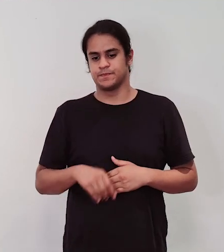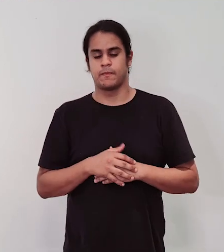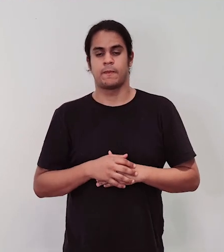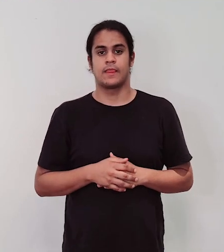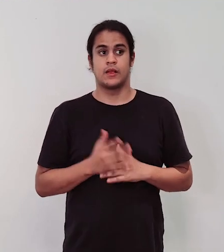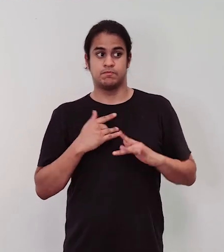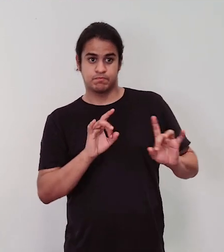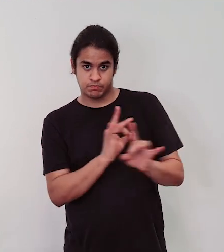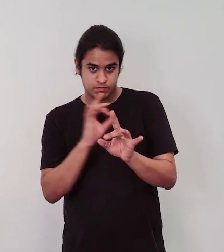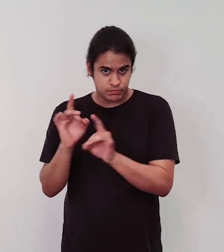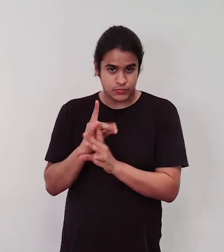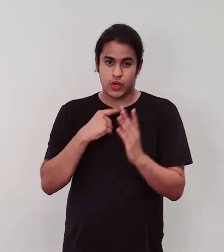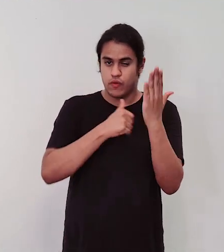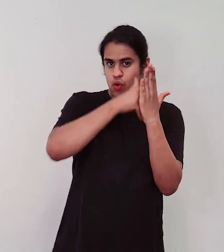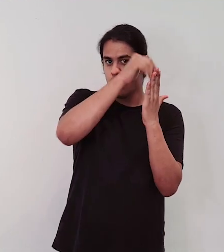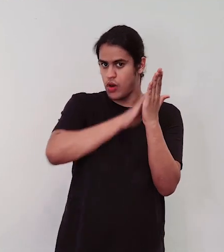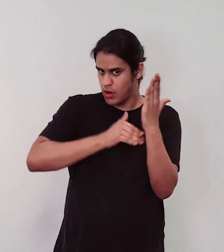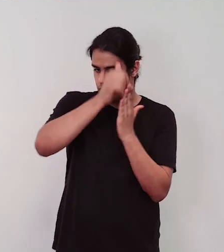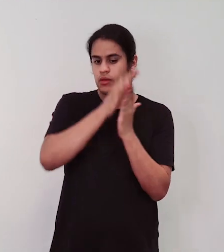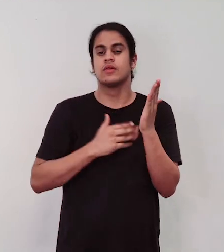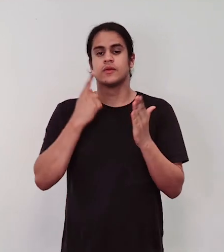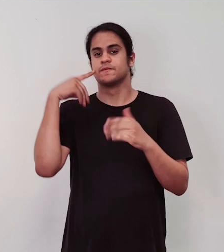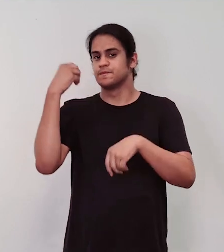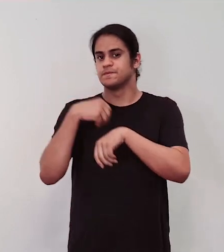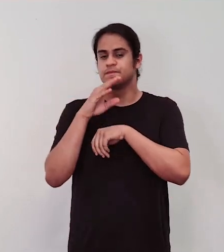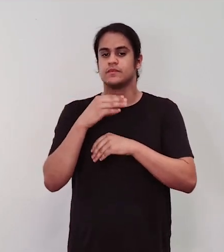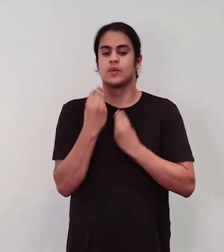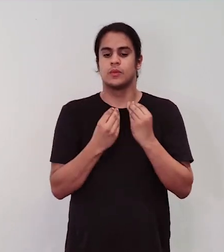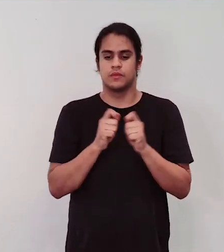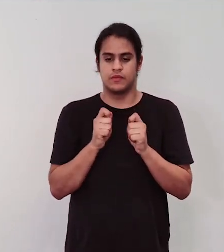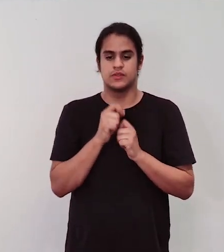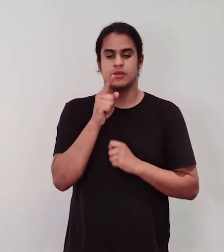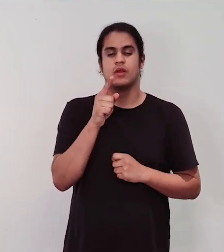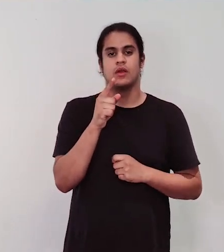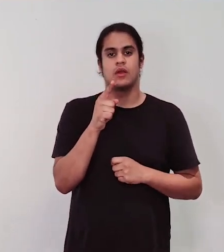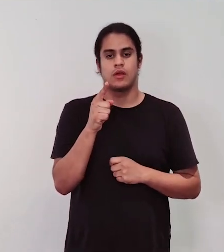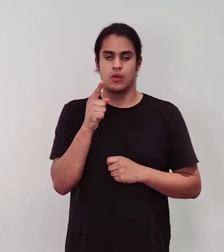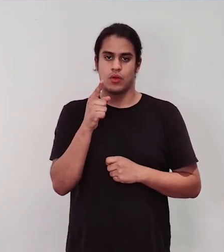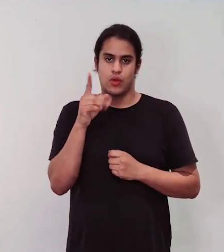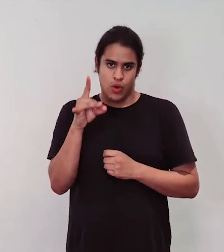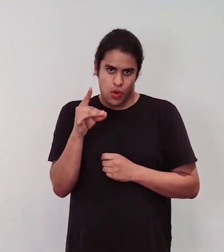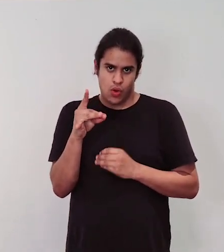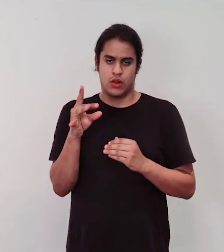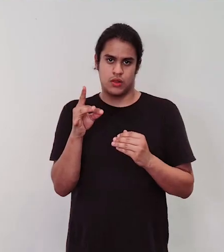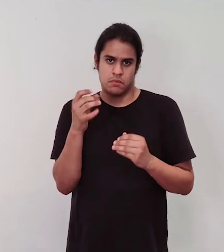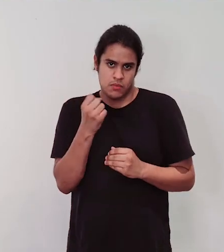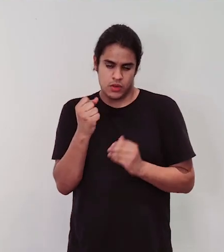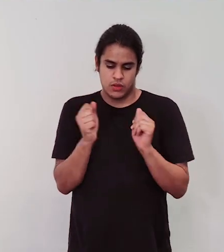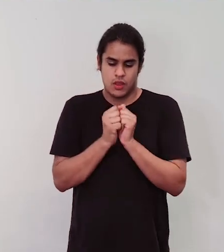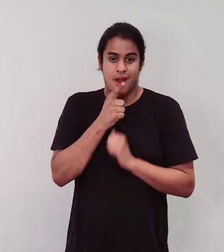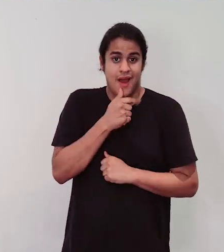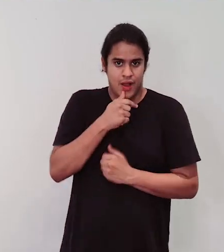que eu produzi. Vou usar cola branca diluída em água, que é uma outra alternativa à